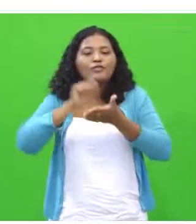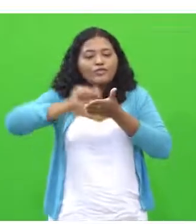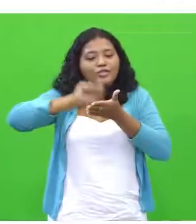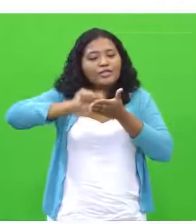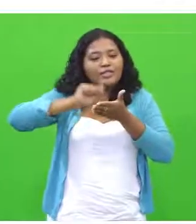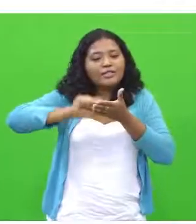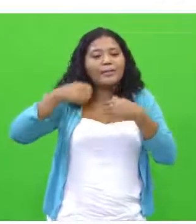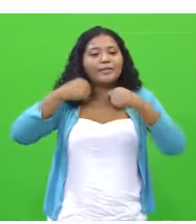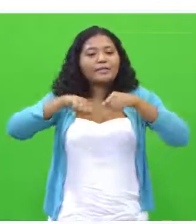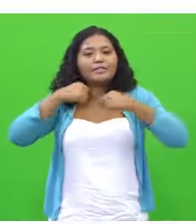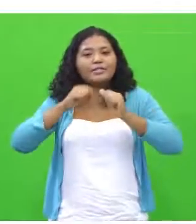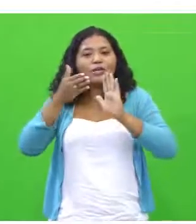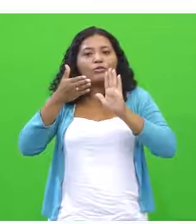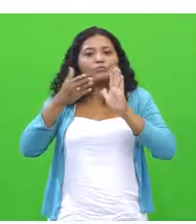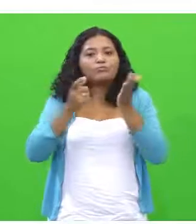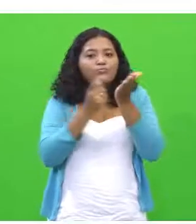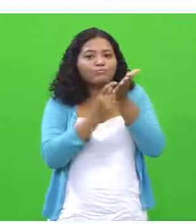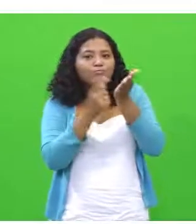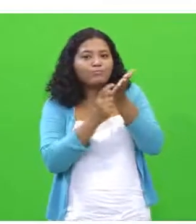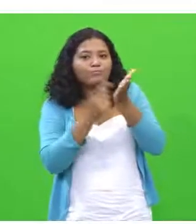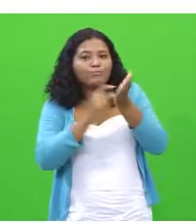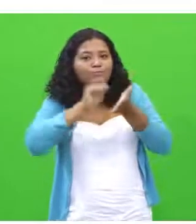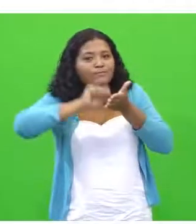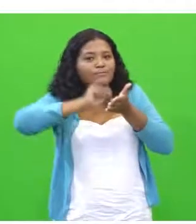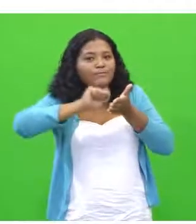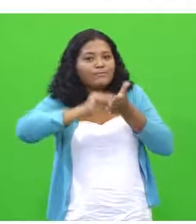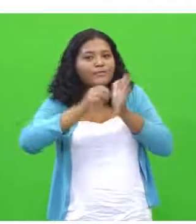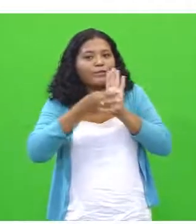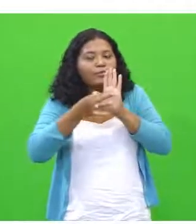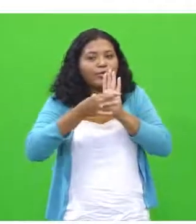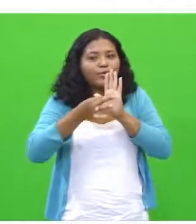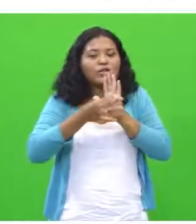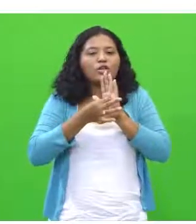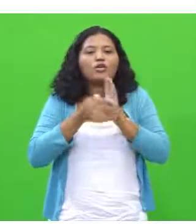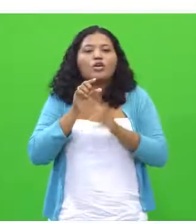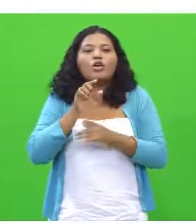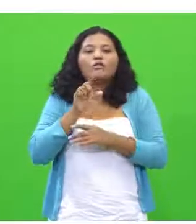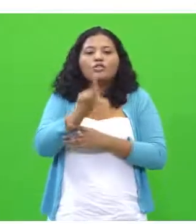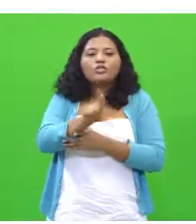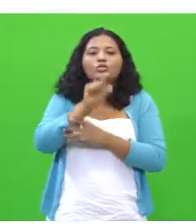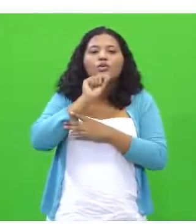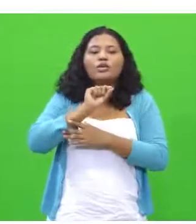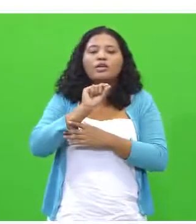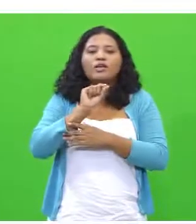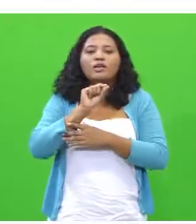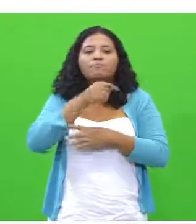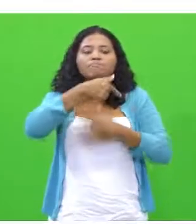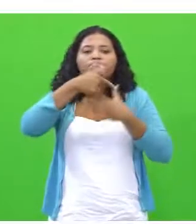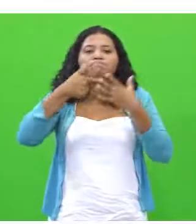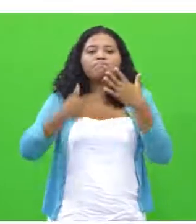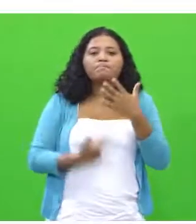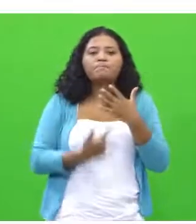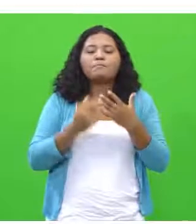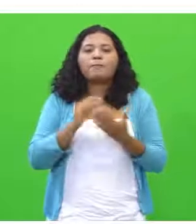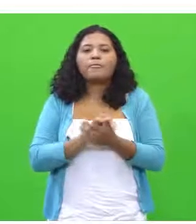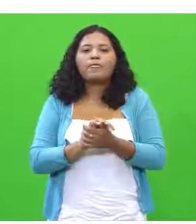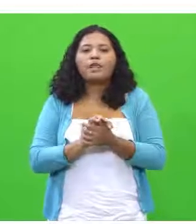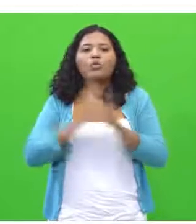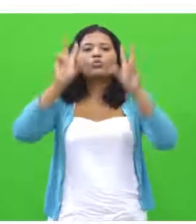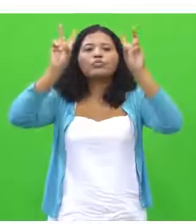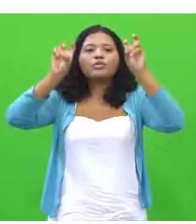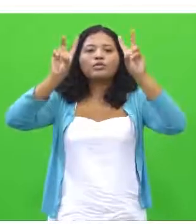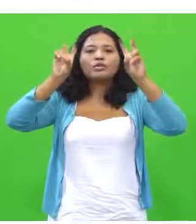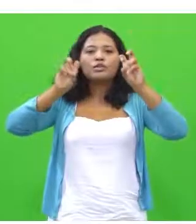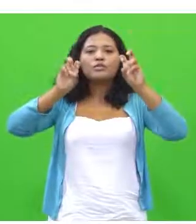parágrafo dissertativo. Você vai escolher, entre todos eles, qual o tema